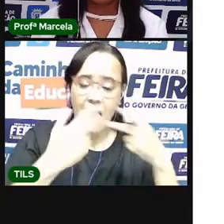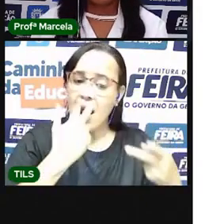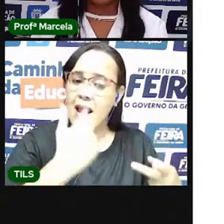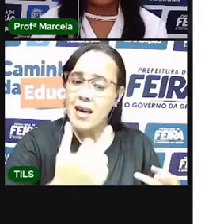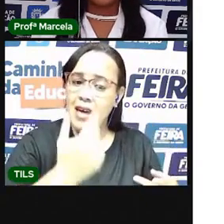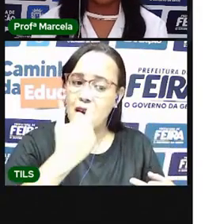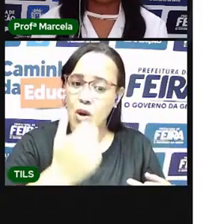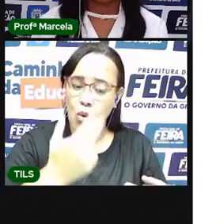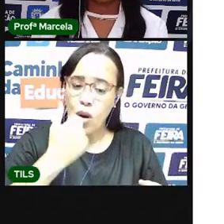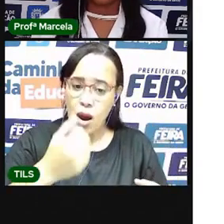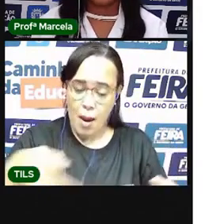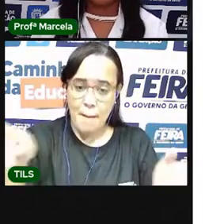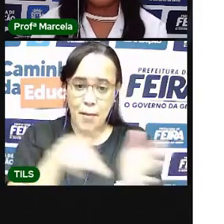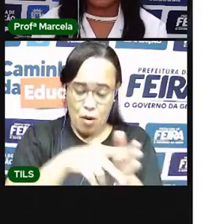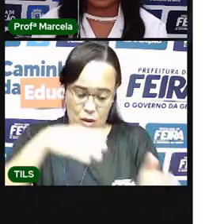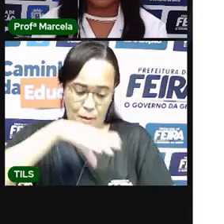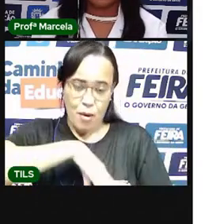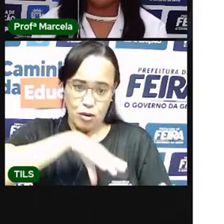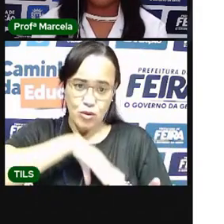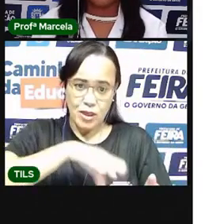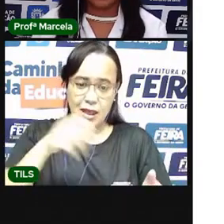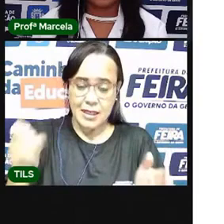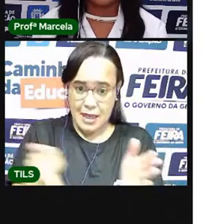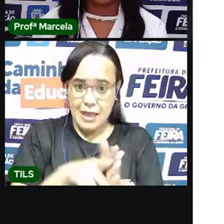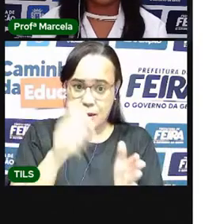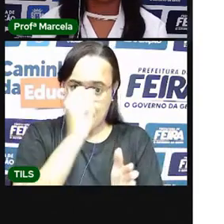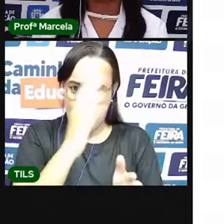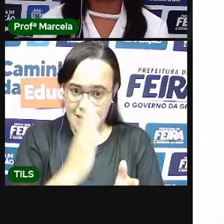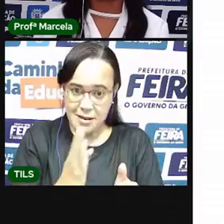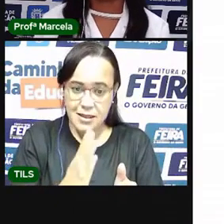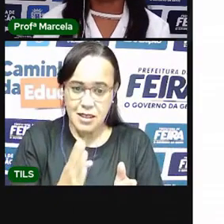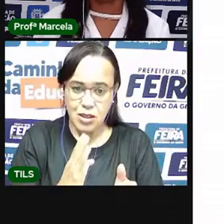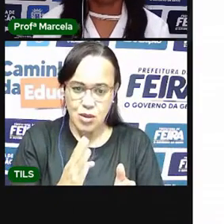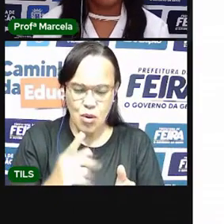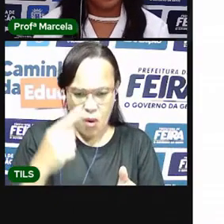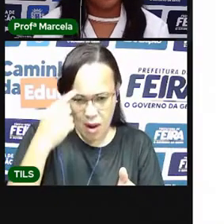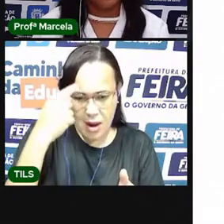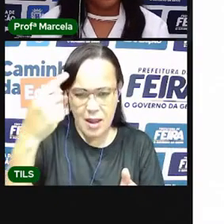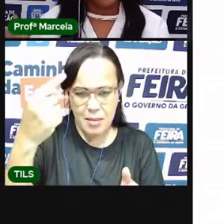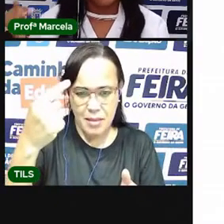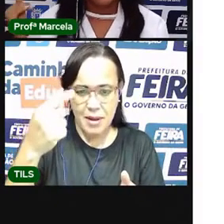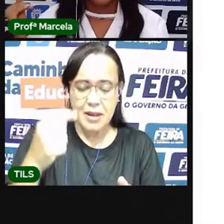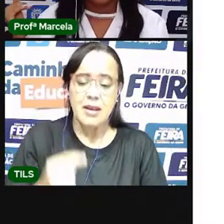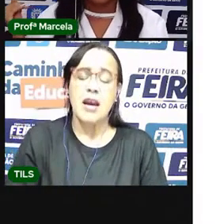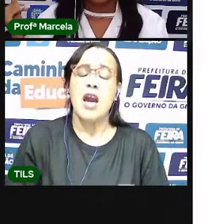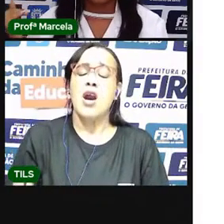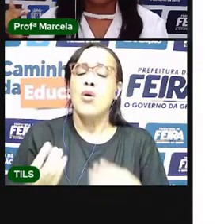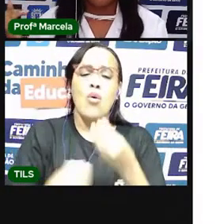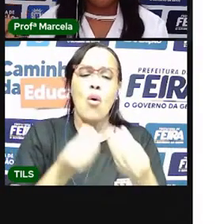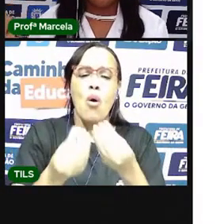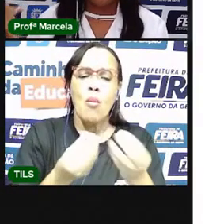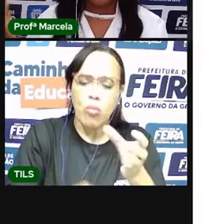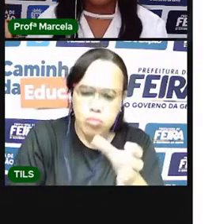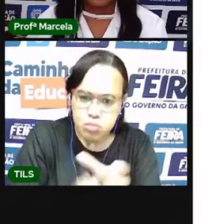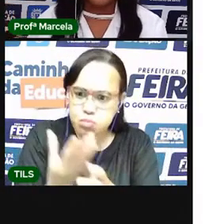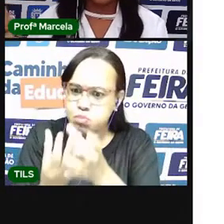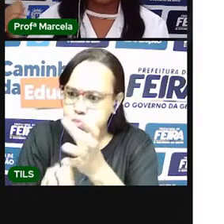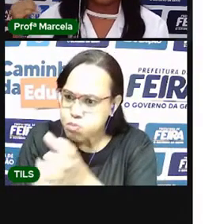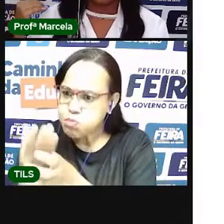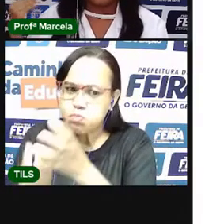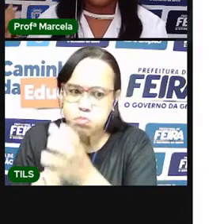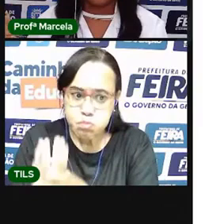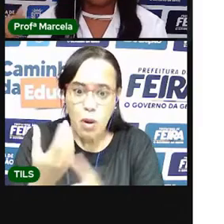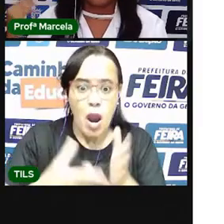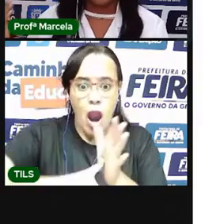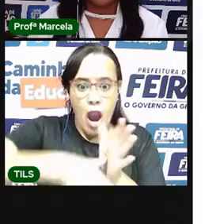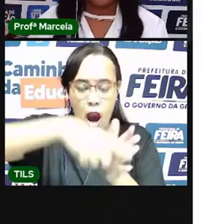Que a língua portuguesa, o português brasileiro. A língua portuguesa, né, do português brasileiro, veio do povo português,